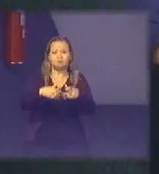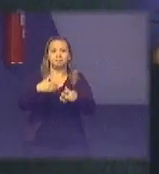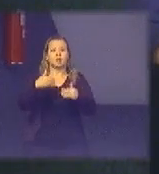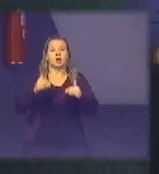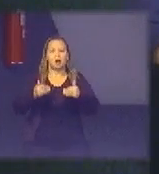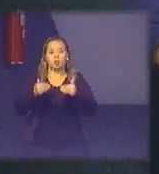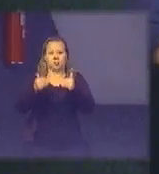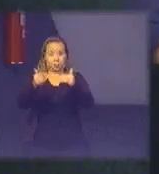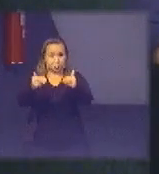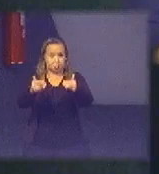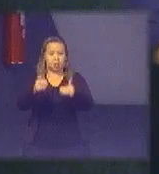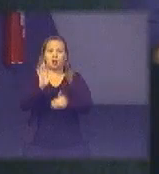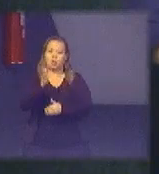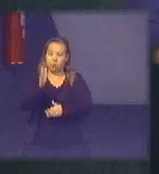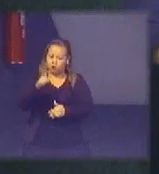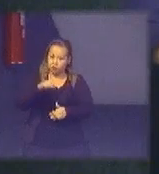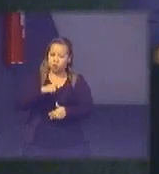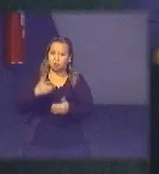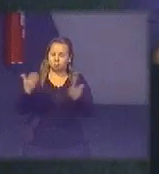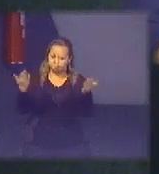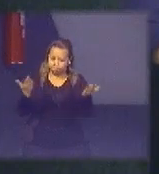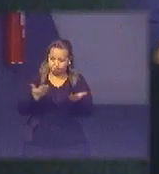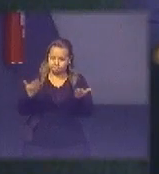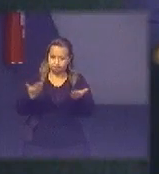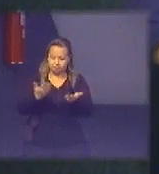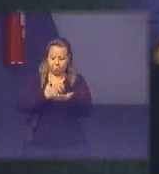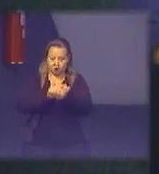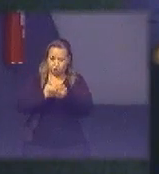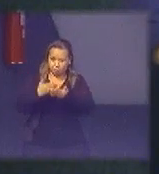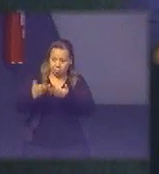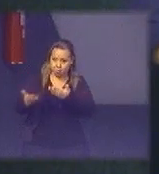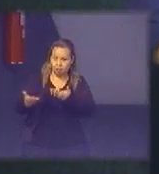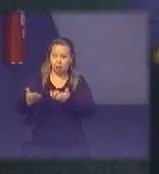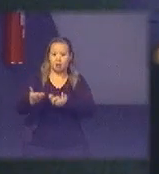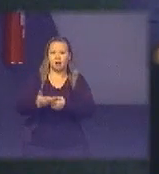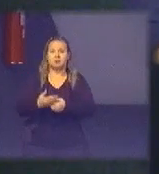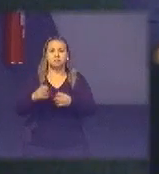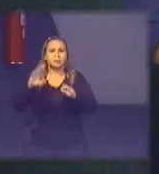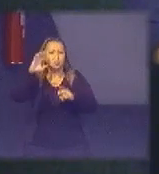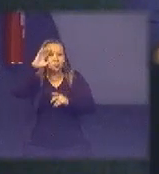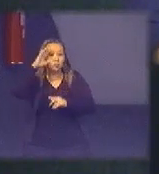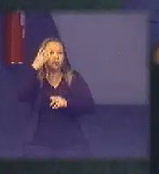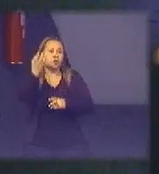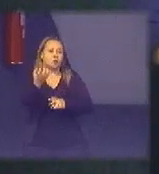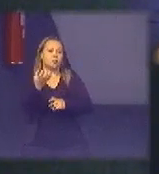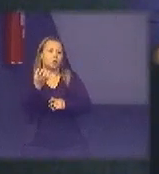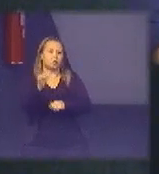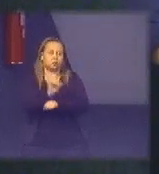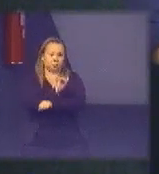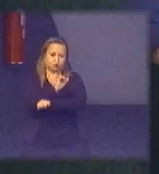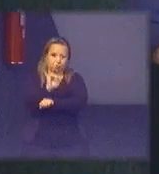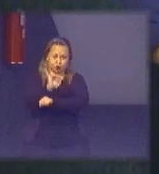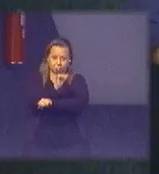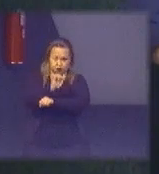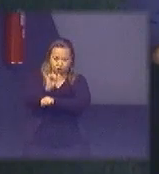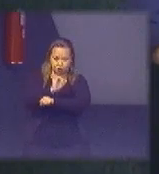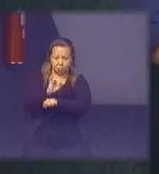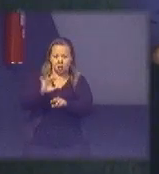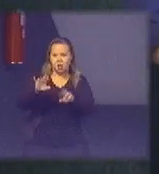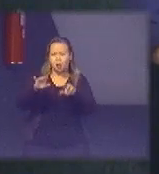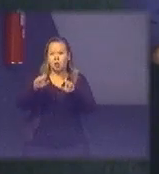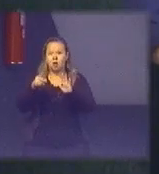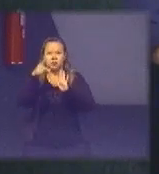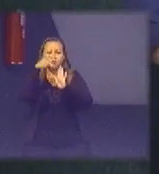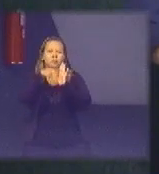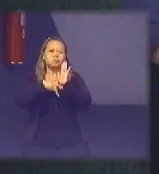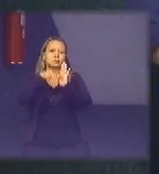lançando isso aí nas próximas semanas de proposição de soluções de logística então é quase como se fosse um protocolo